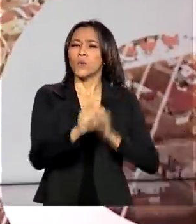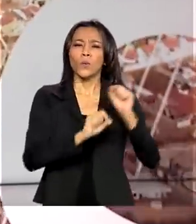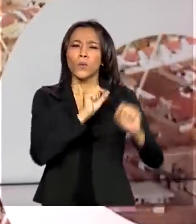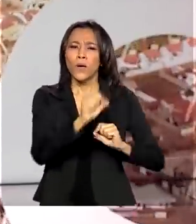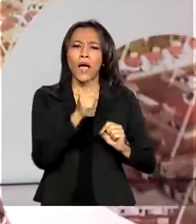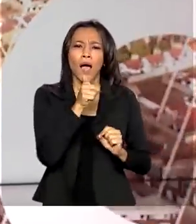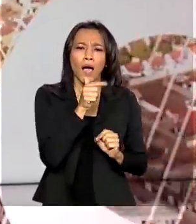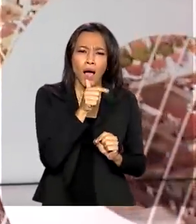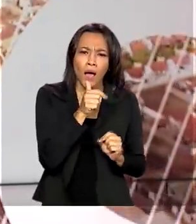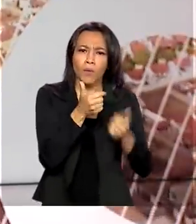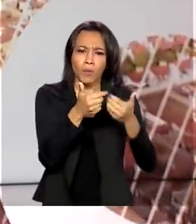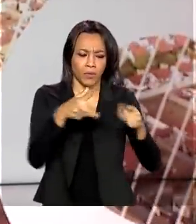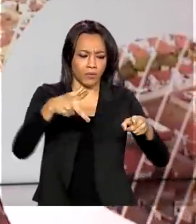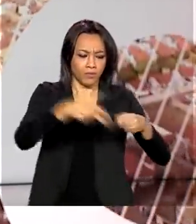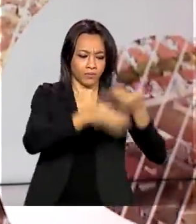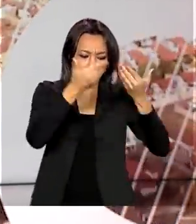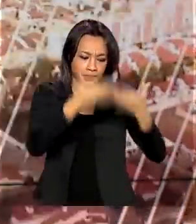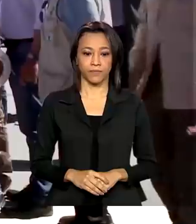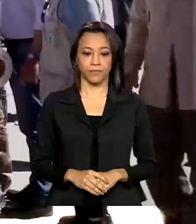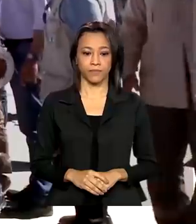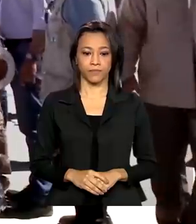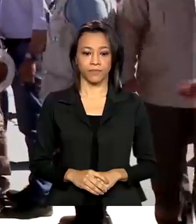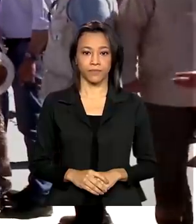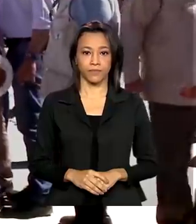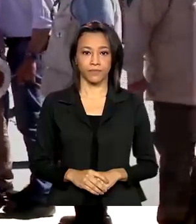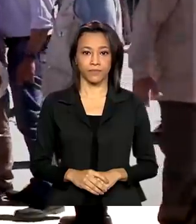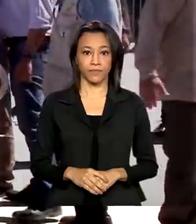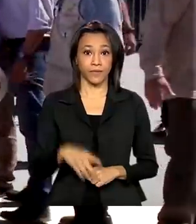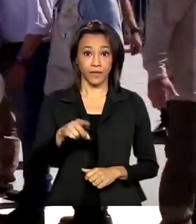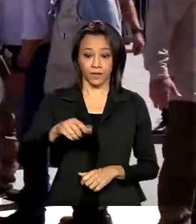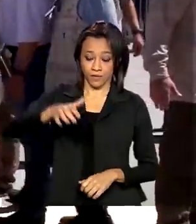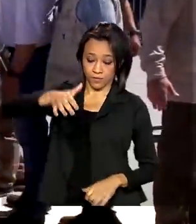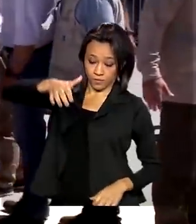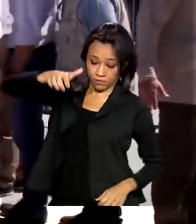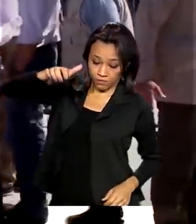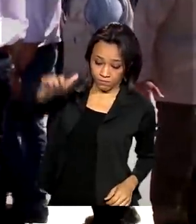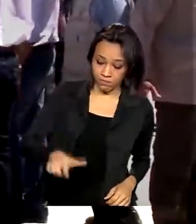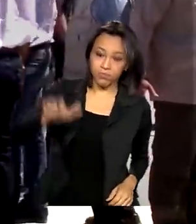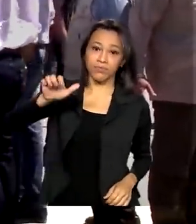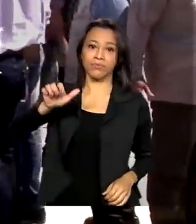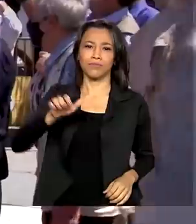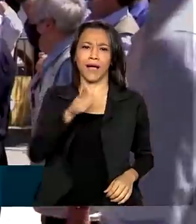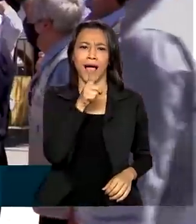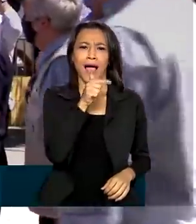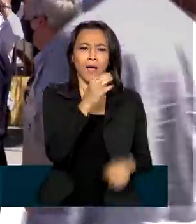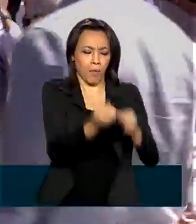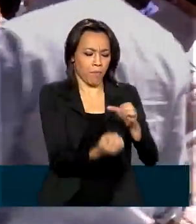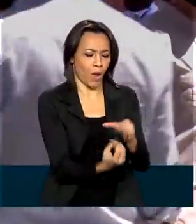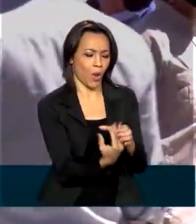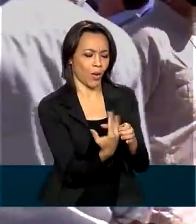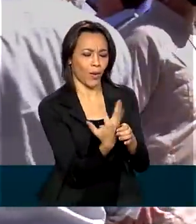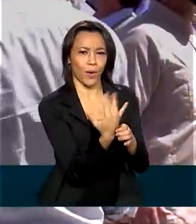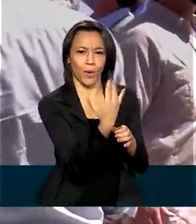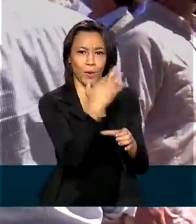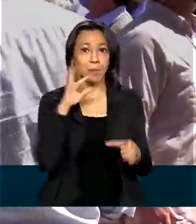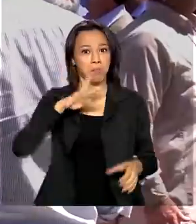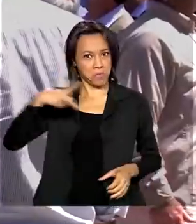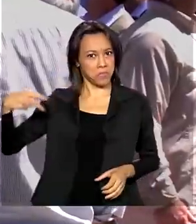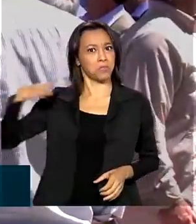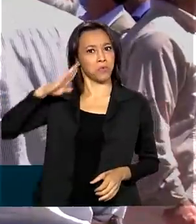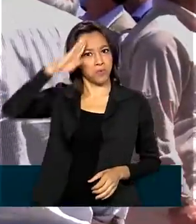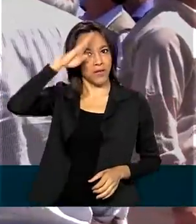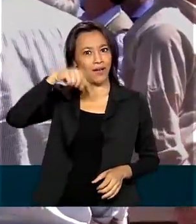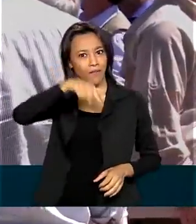cidade de Campo Alegre de Lourdes. O acionamento da fonte pelo presidente Jair Bolsonaro marcou a